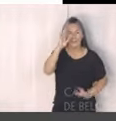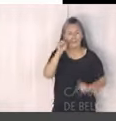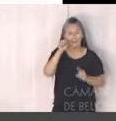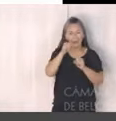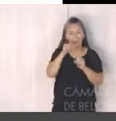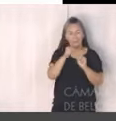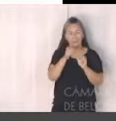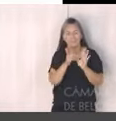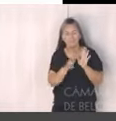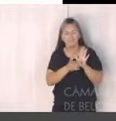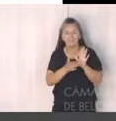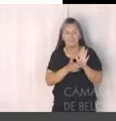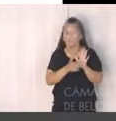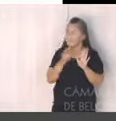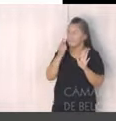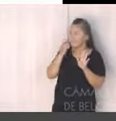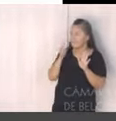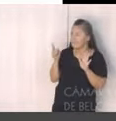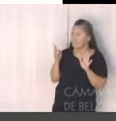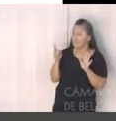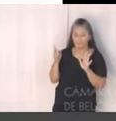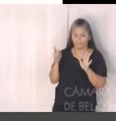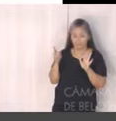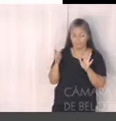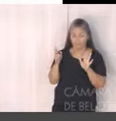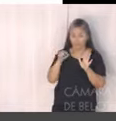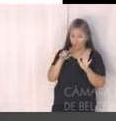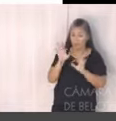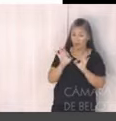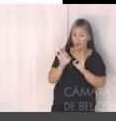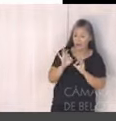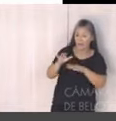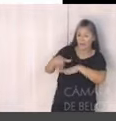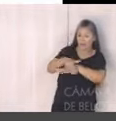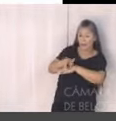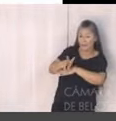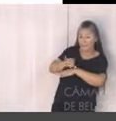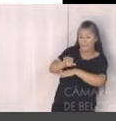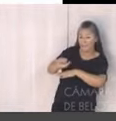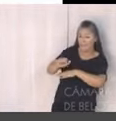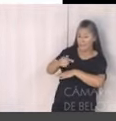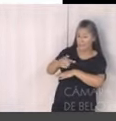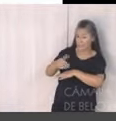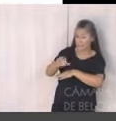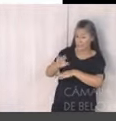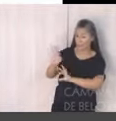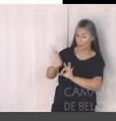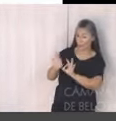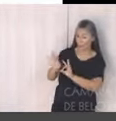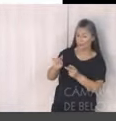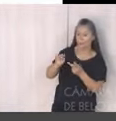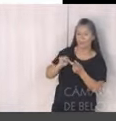Obras estruturantes do sistema viário. Então, nós estamos falando aqui da segunda etapa da Via 710, o complexo da Lagoinha, as intervenções da Cristiano